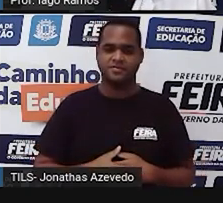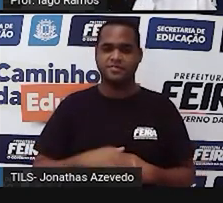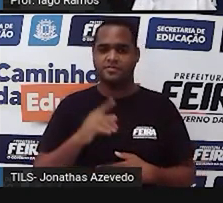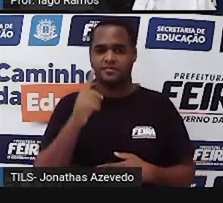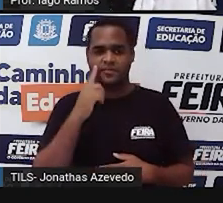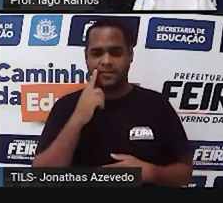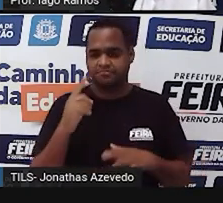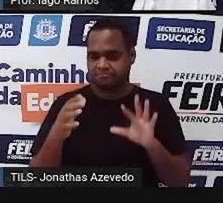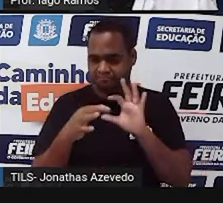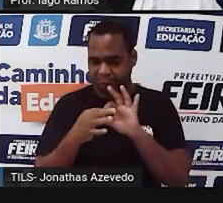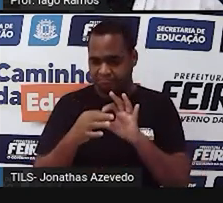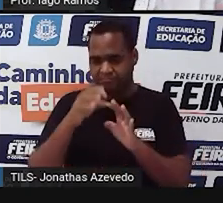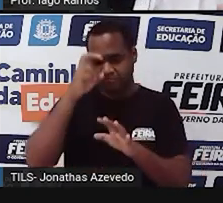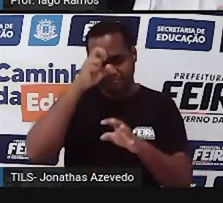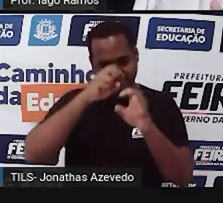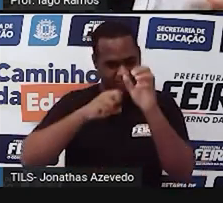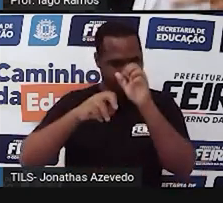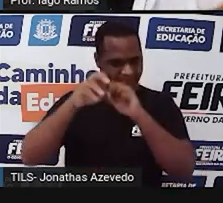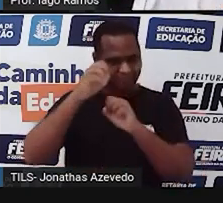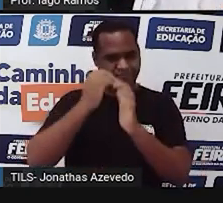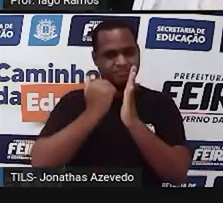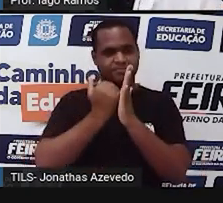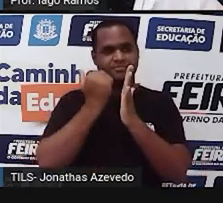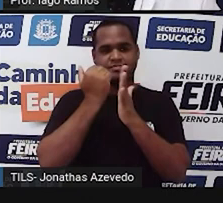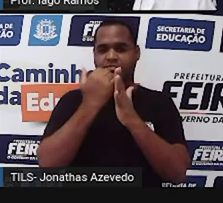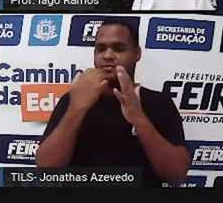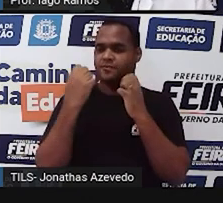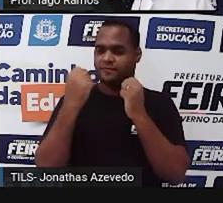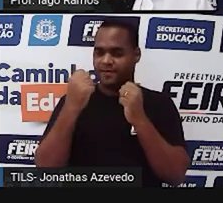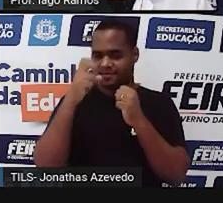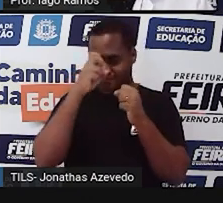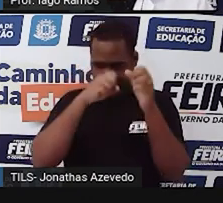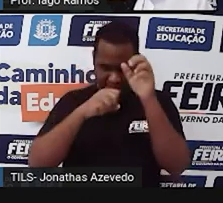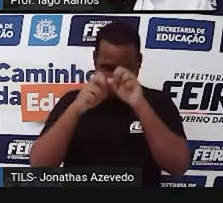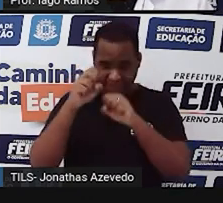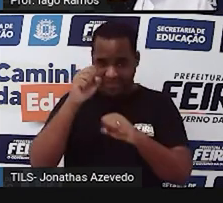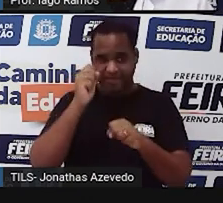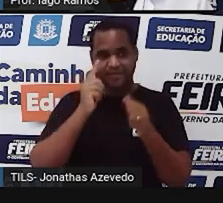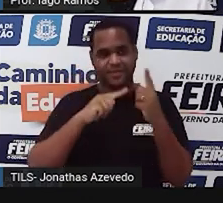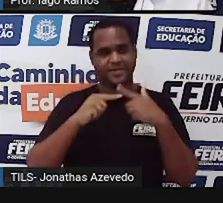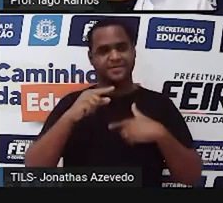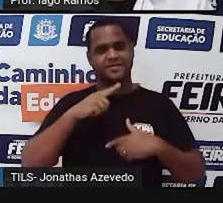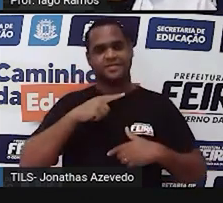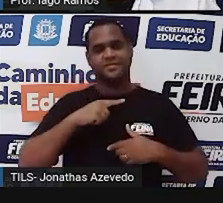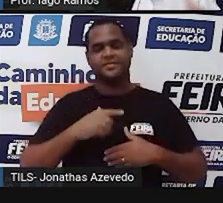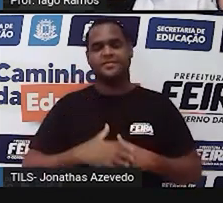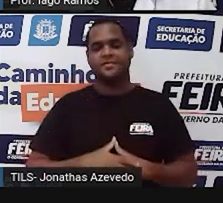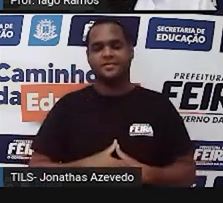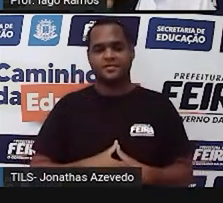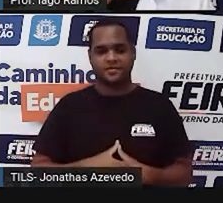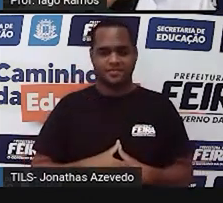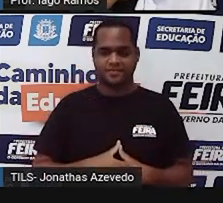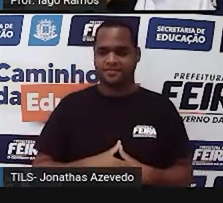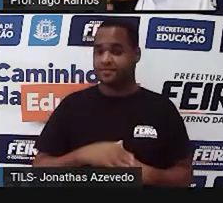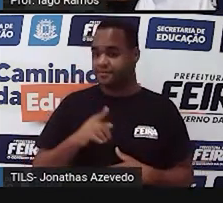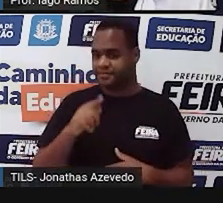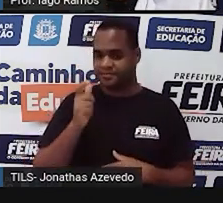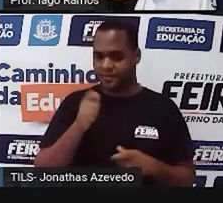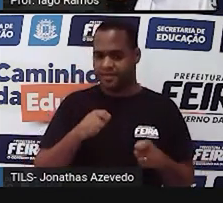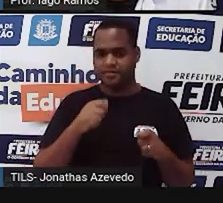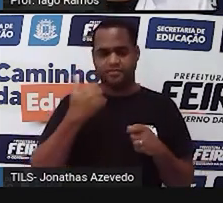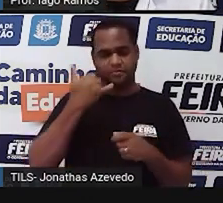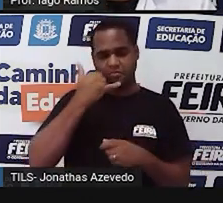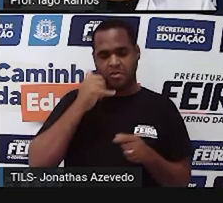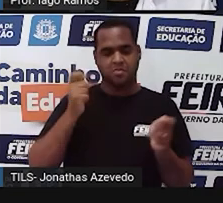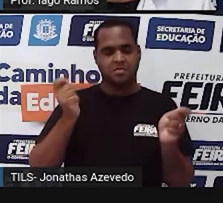interagir com ele e aprender mais, né, fortalecer o que a gente começou a aprender aqui nessa aula. Tá bom? Você pode acessar pelo celular,